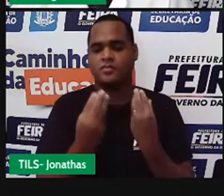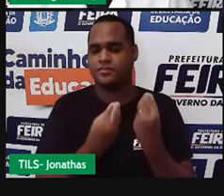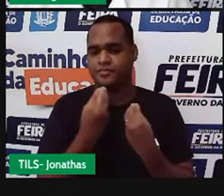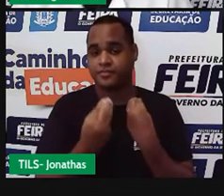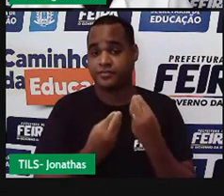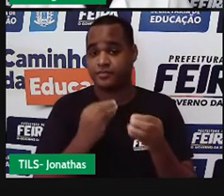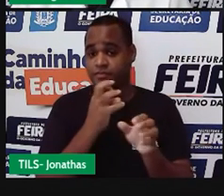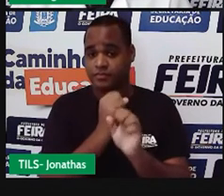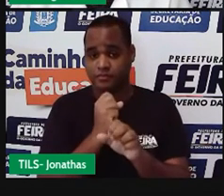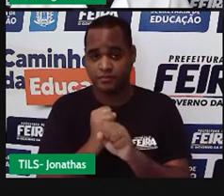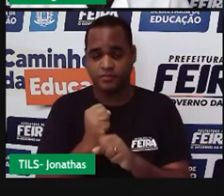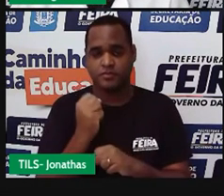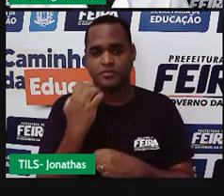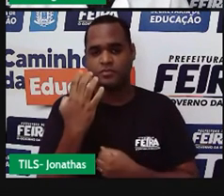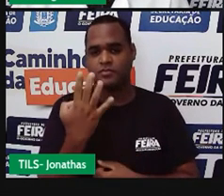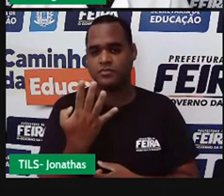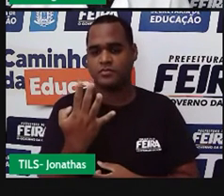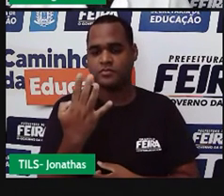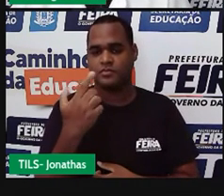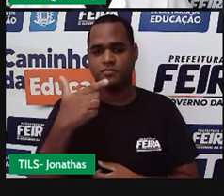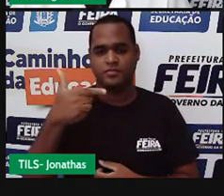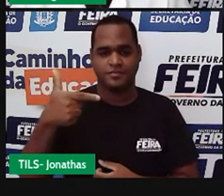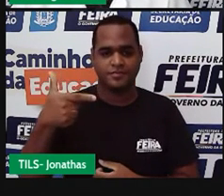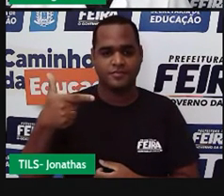42. 2.